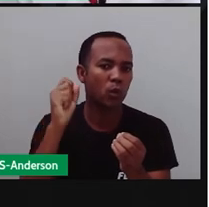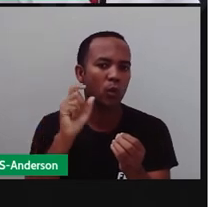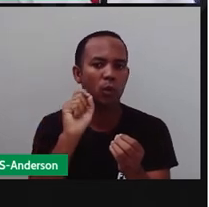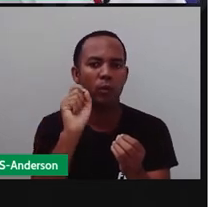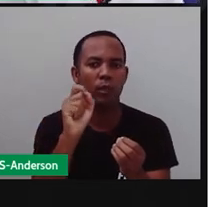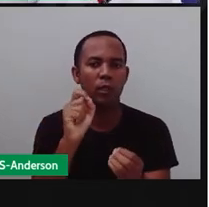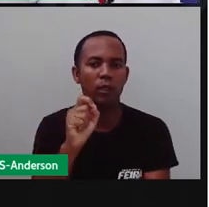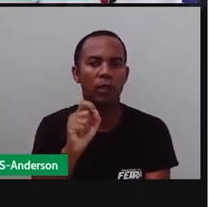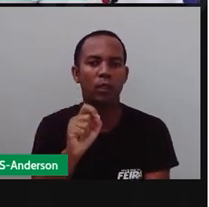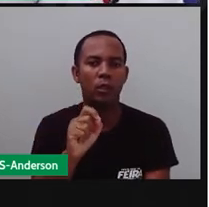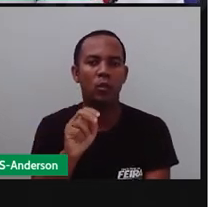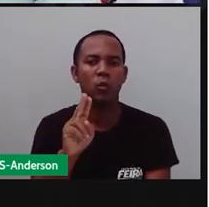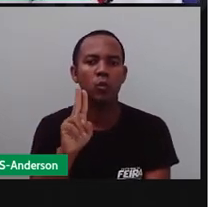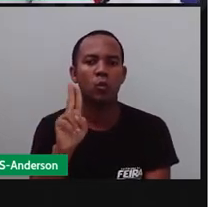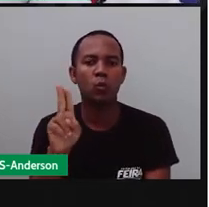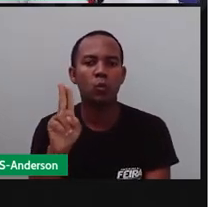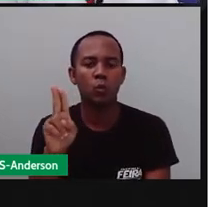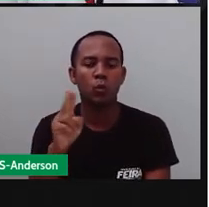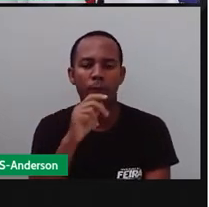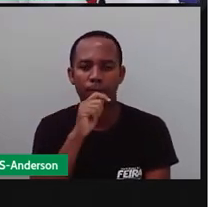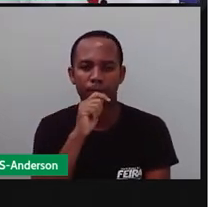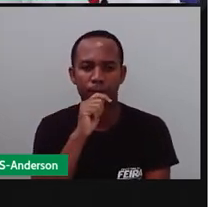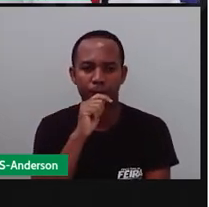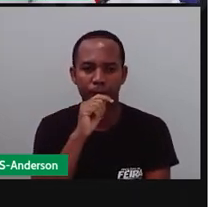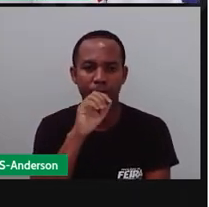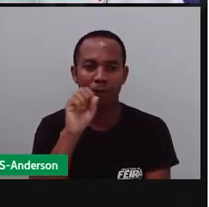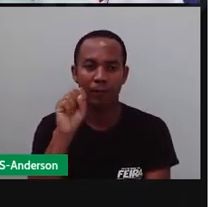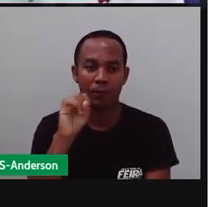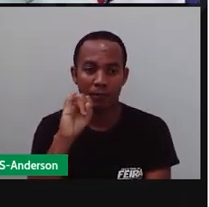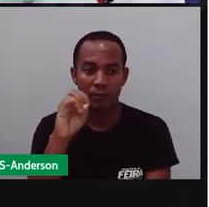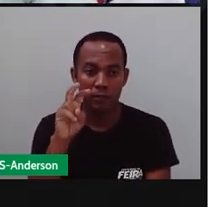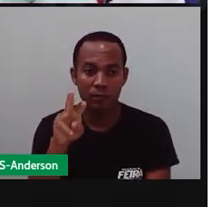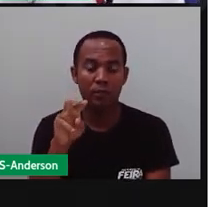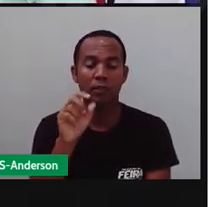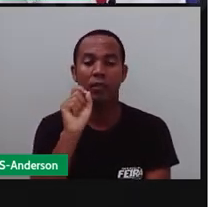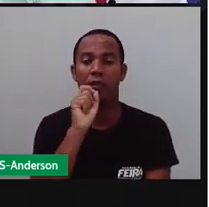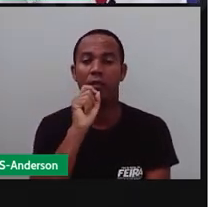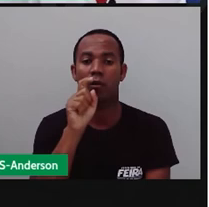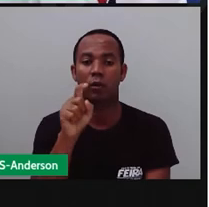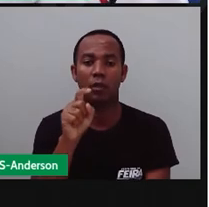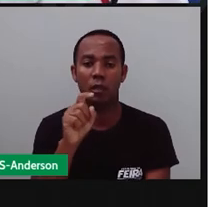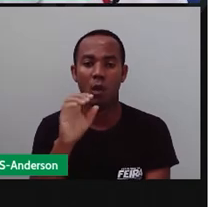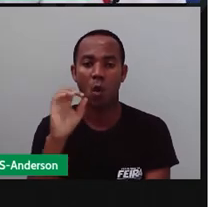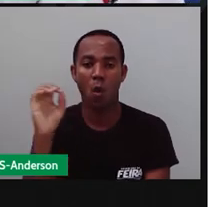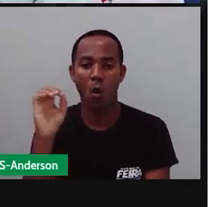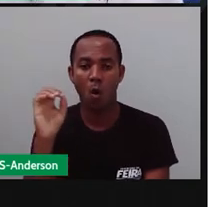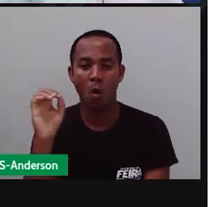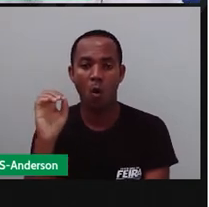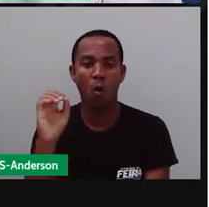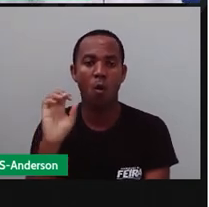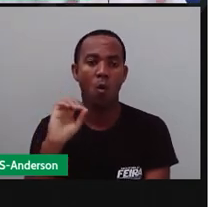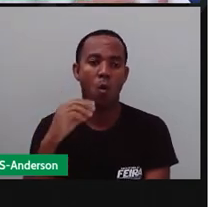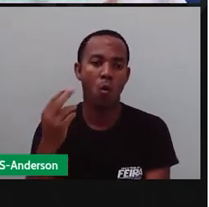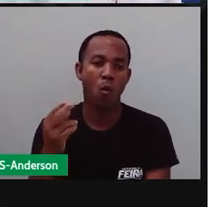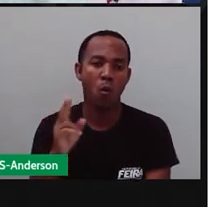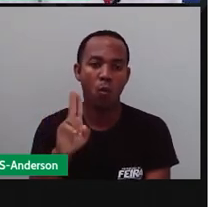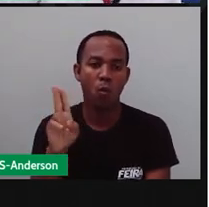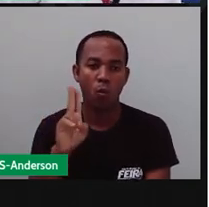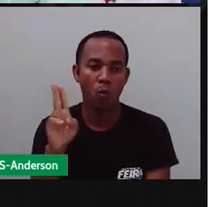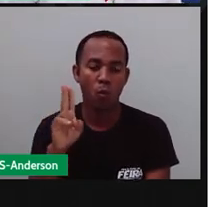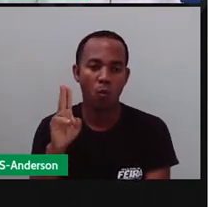U. Ou seja, se esse O aí está na sílaba átona, na sílaba